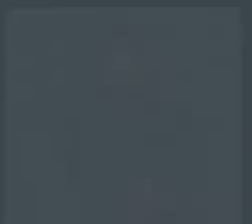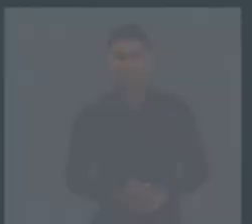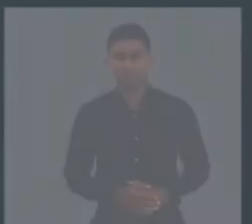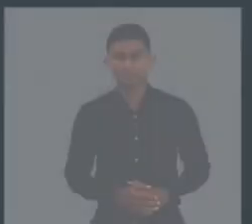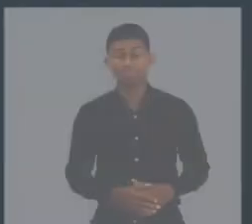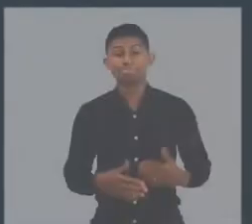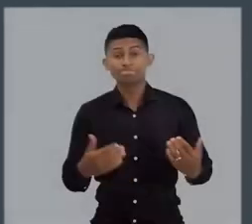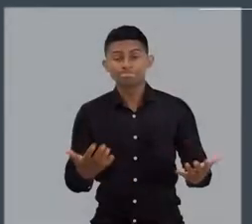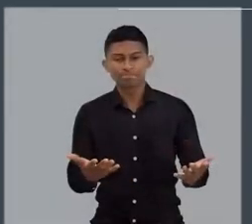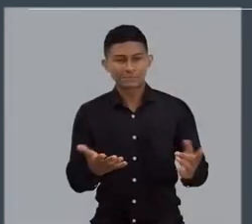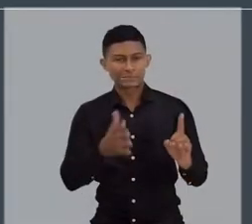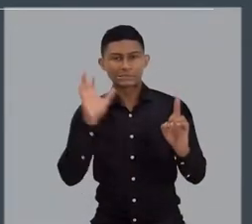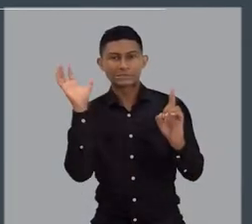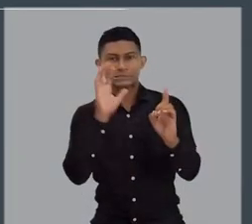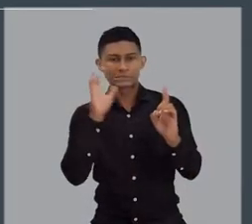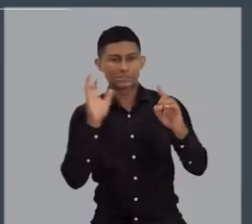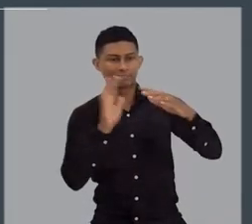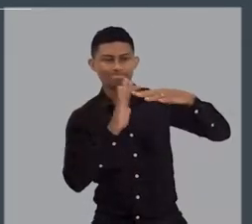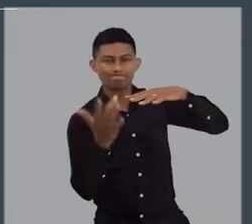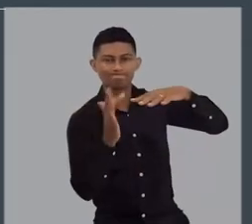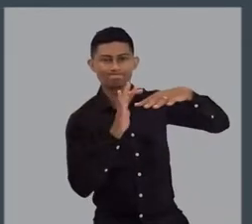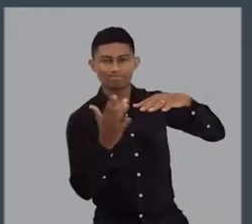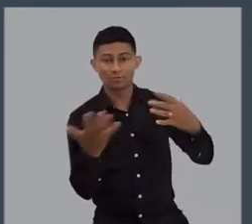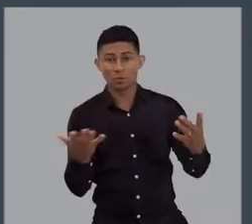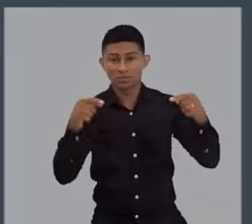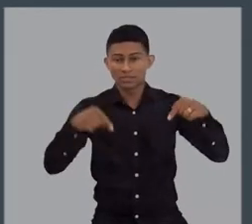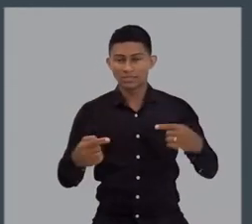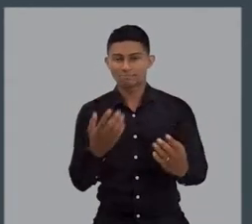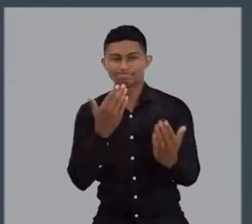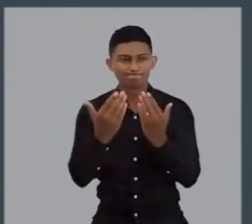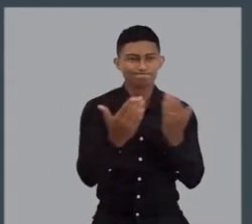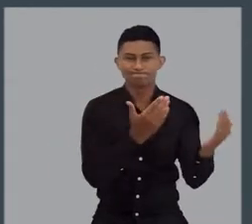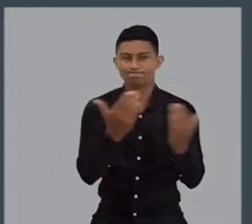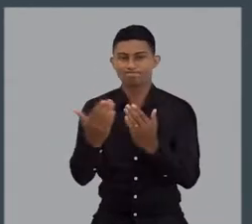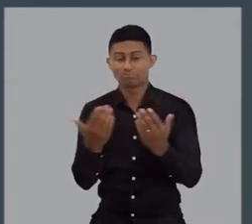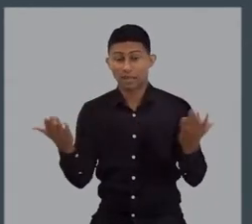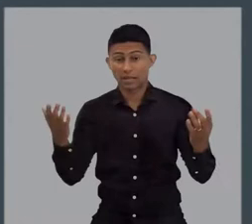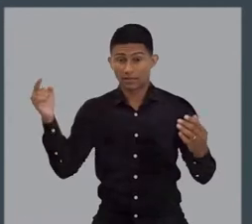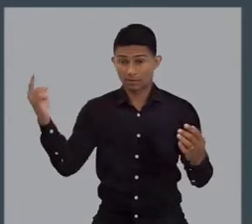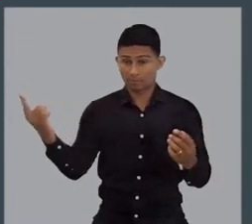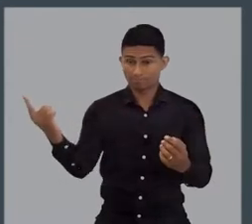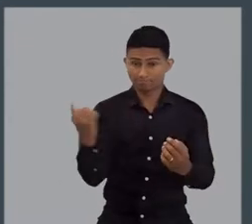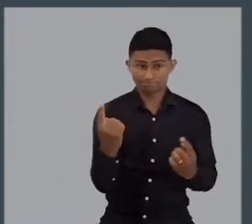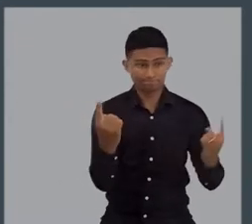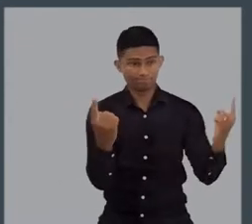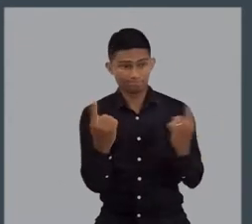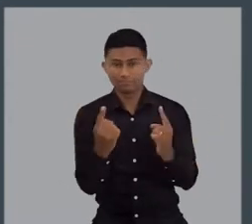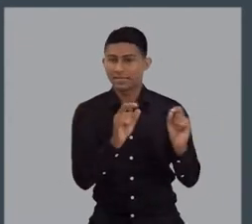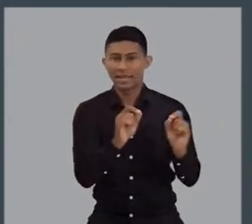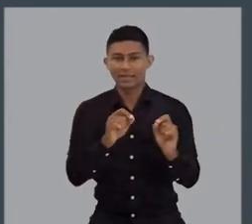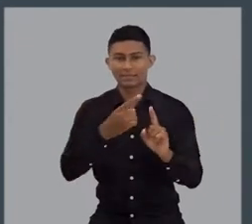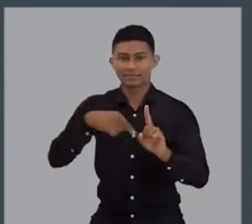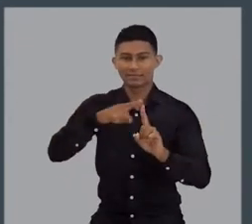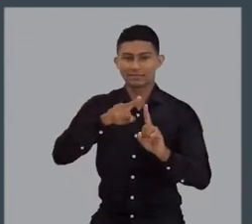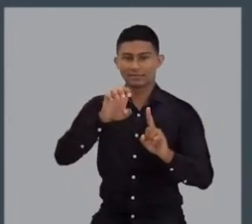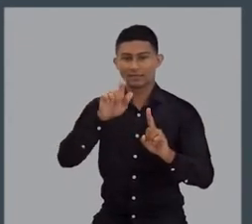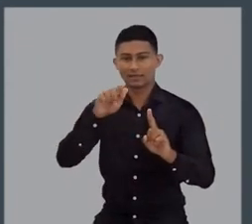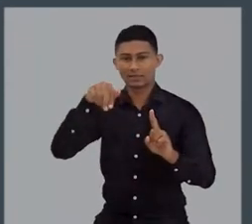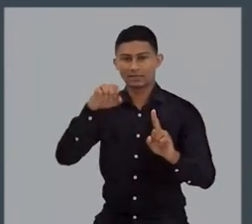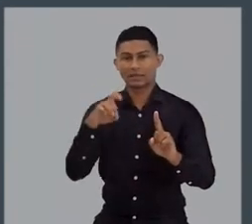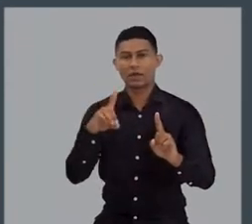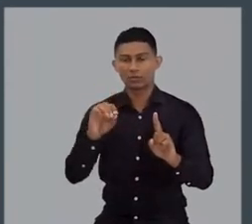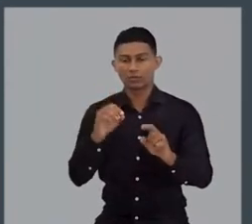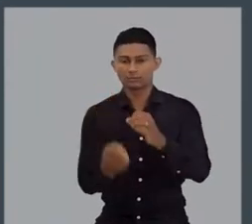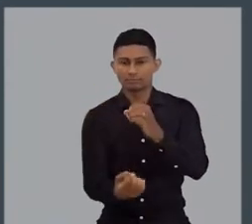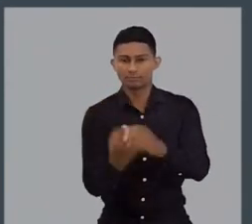Mercado de Influência Digital é o tema do nosso bate-papo de hoje. Participo da nossa roda de conversa, Regnalda Cortes,